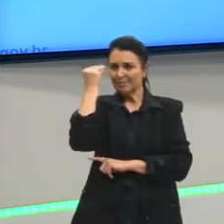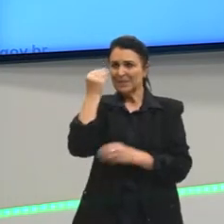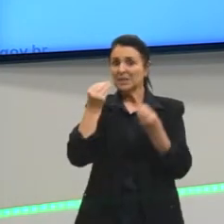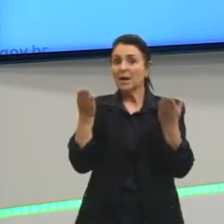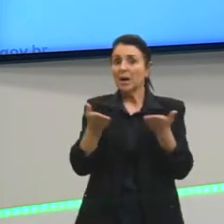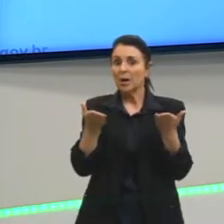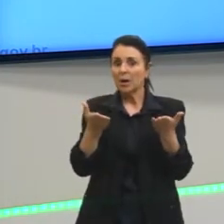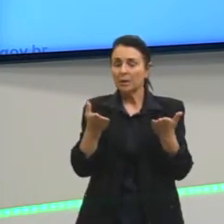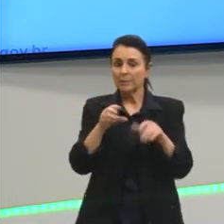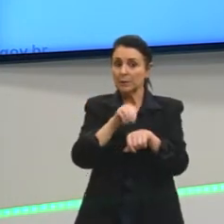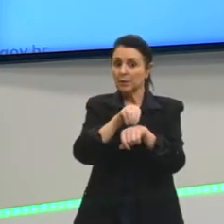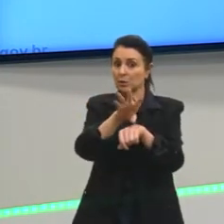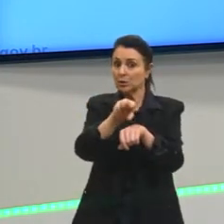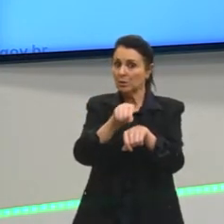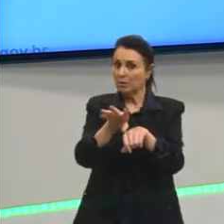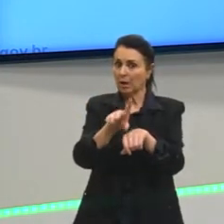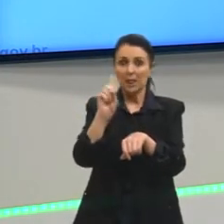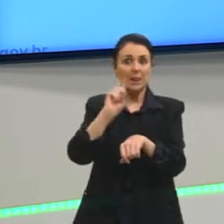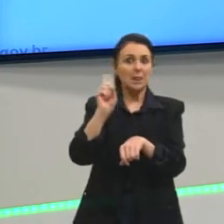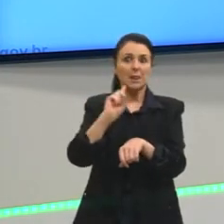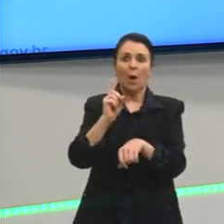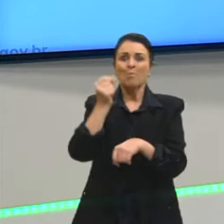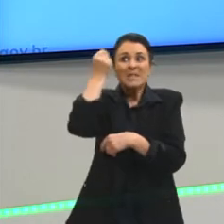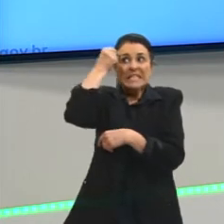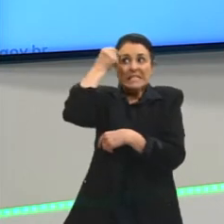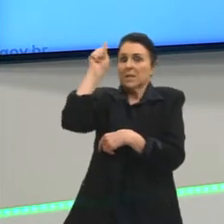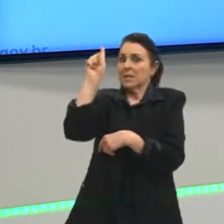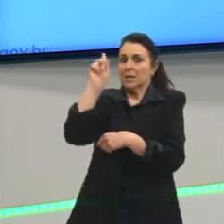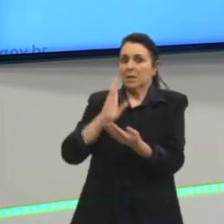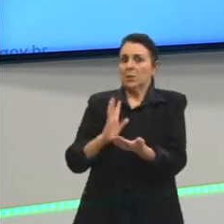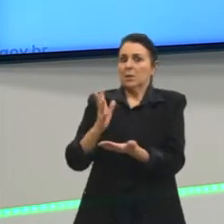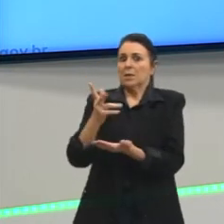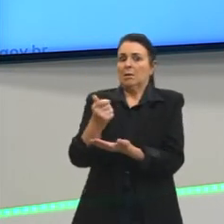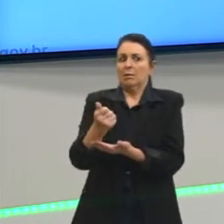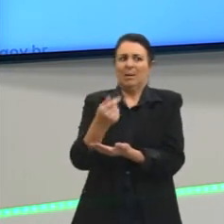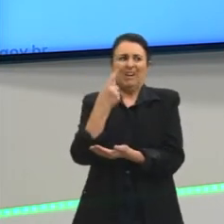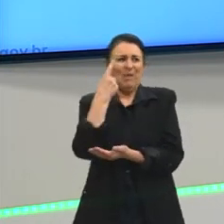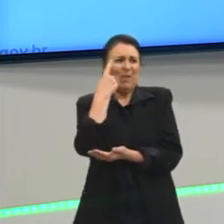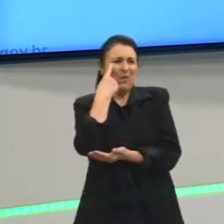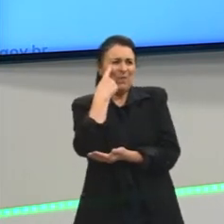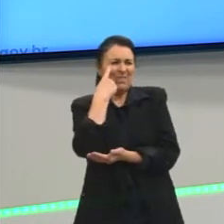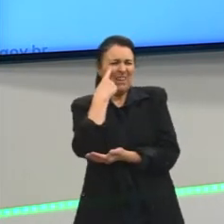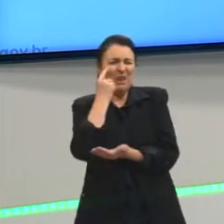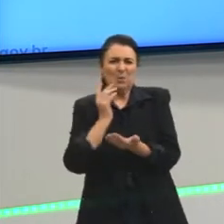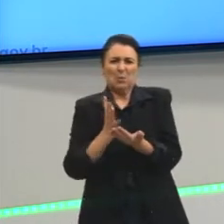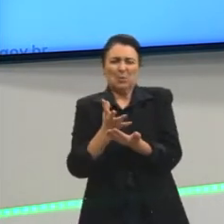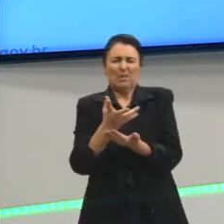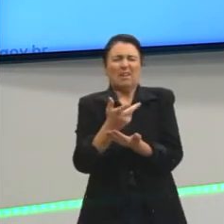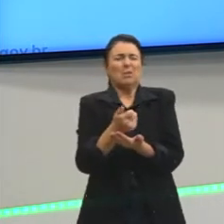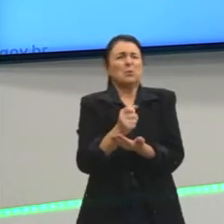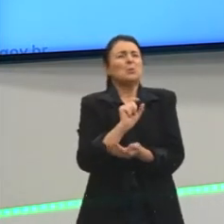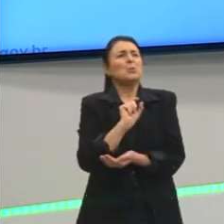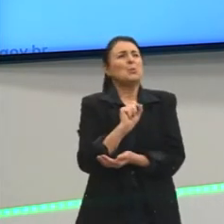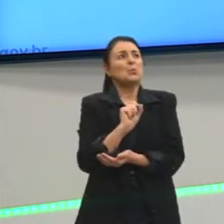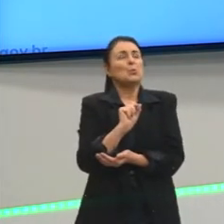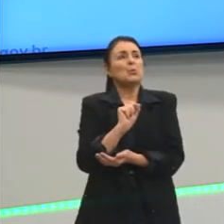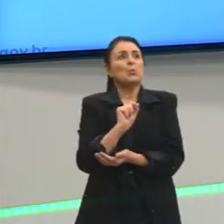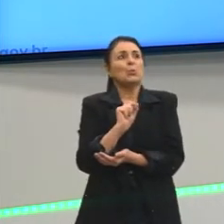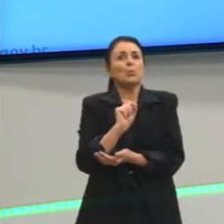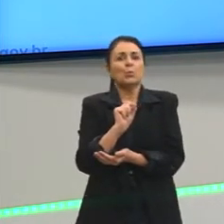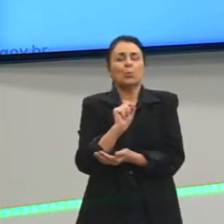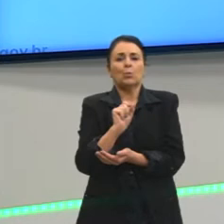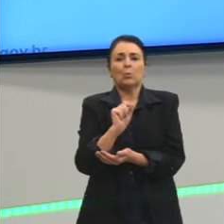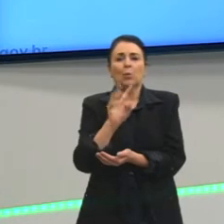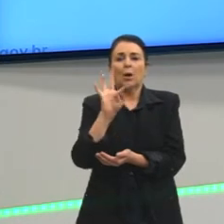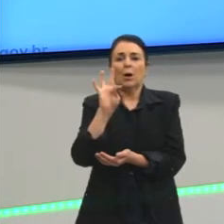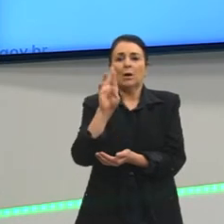é, não inventa, cara. Não inventa. Ah, olhei um dado lá sobre transporte no Brasil.